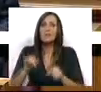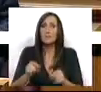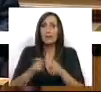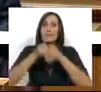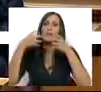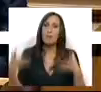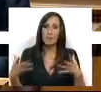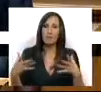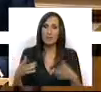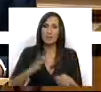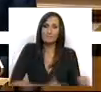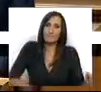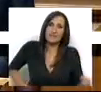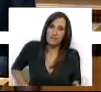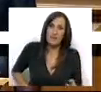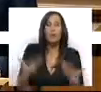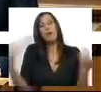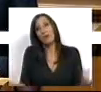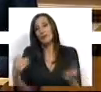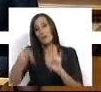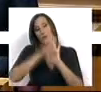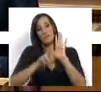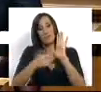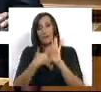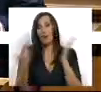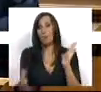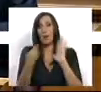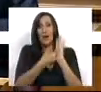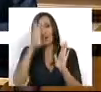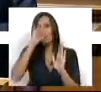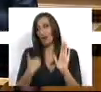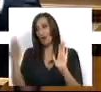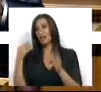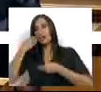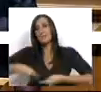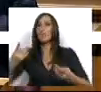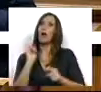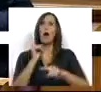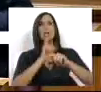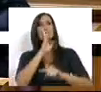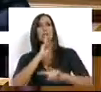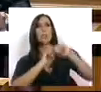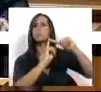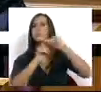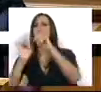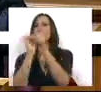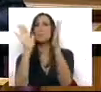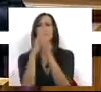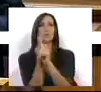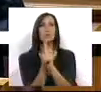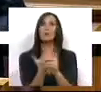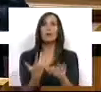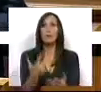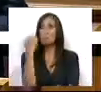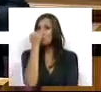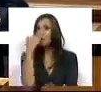aumentar o desemprego. Portanto, o regime em vigor, que o Governo apresentou na altura como sendo a solução para todos os males, não veio